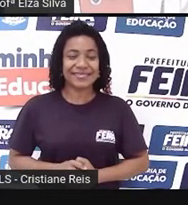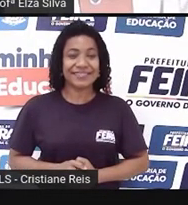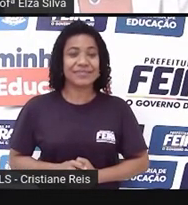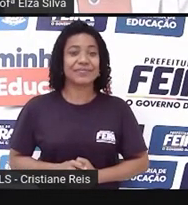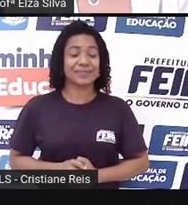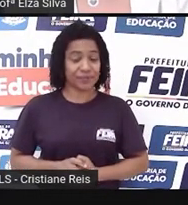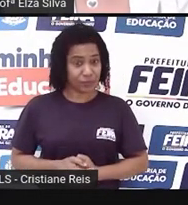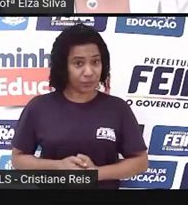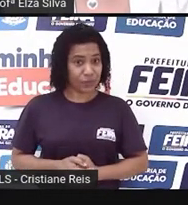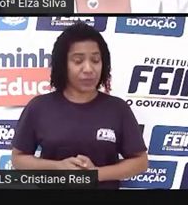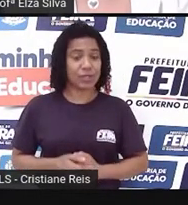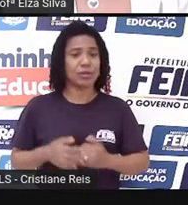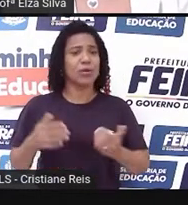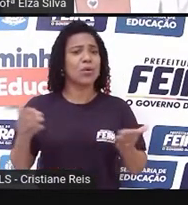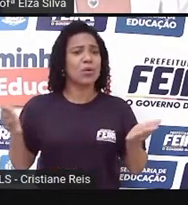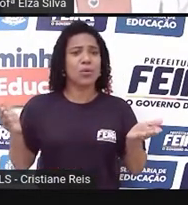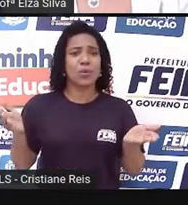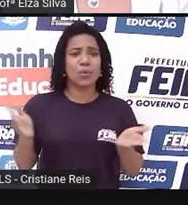aprender hoje?